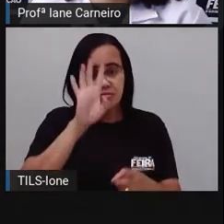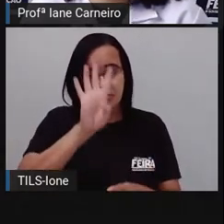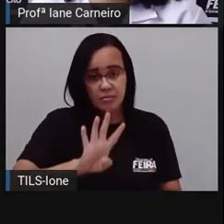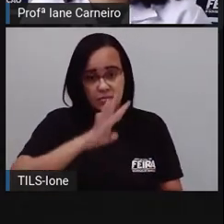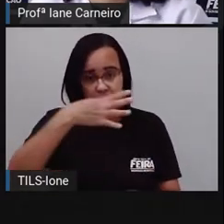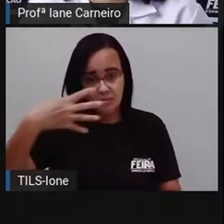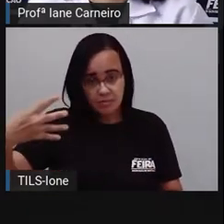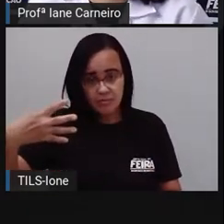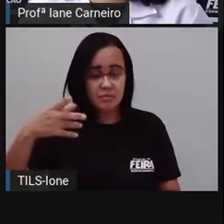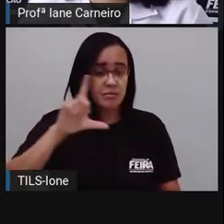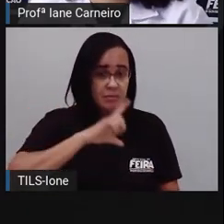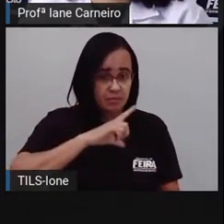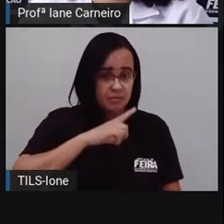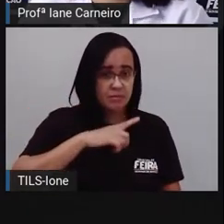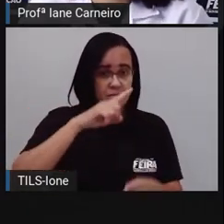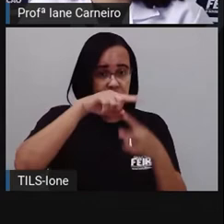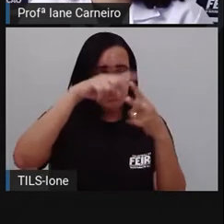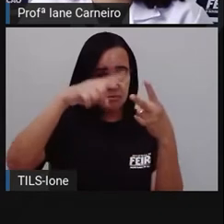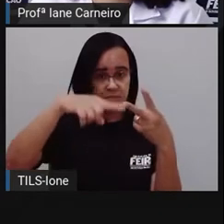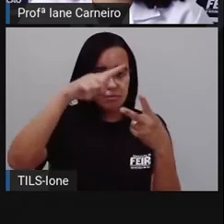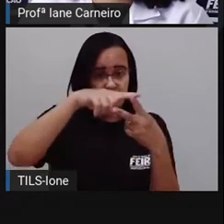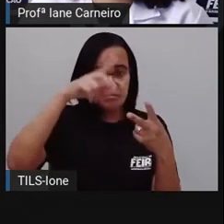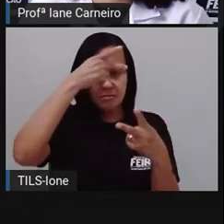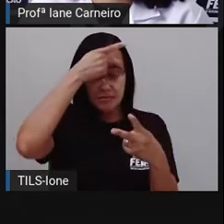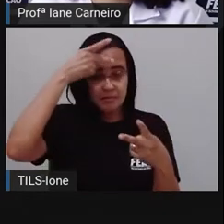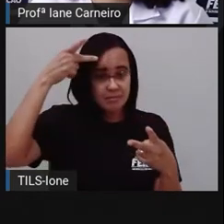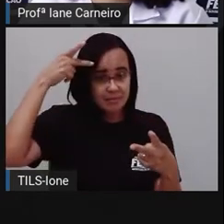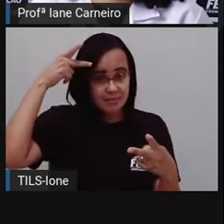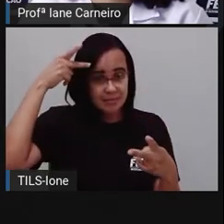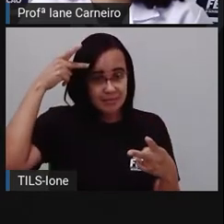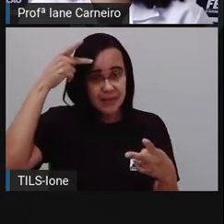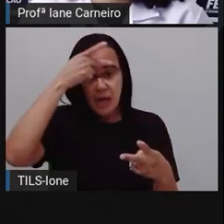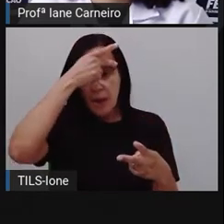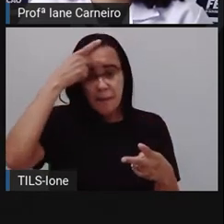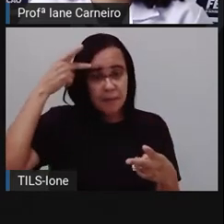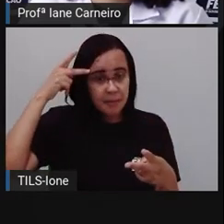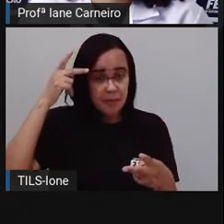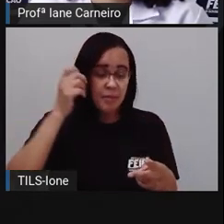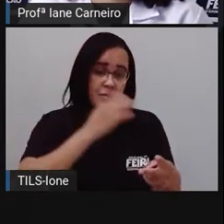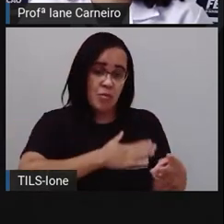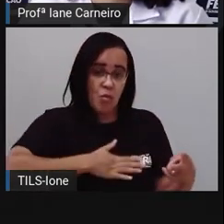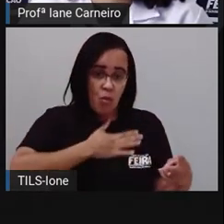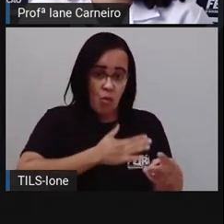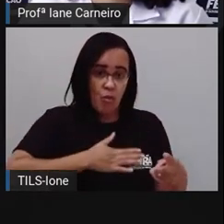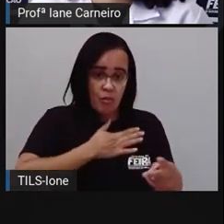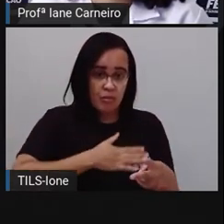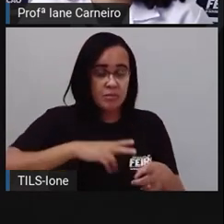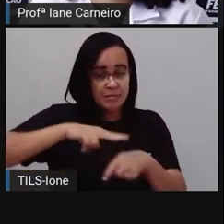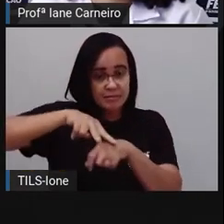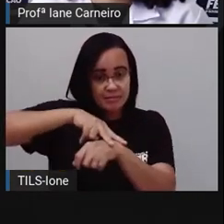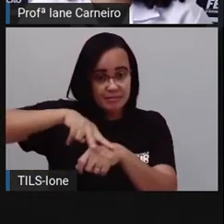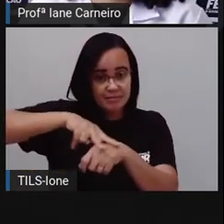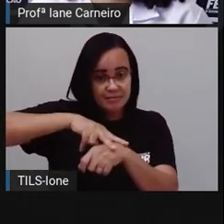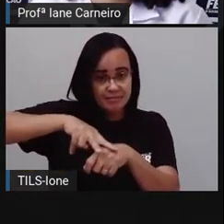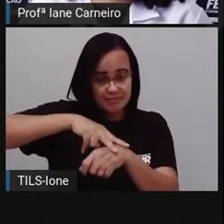Quantas são? Duas pessoas, né? Então, vou colocar aqui do ladinho, ó. Deixa eu diminuir.